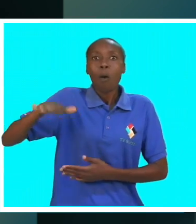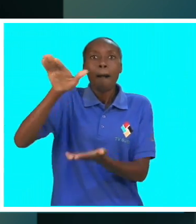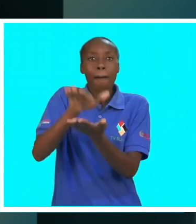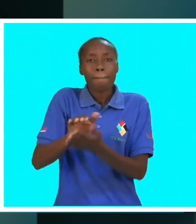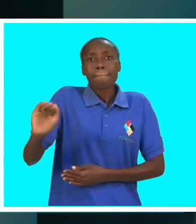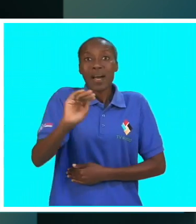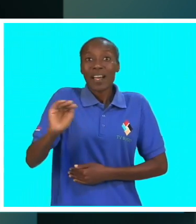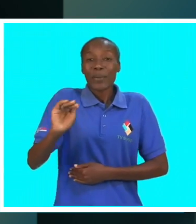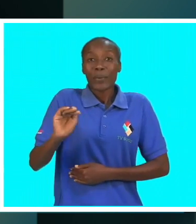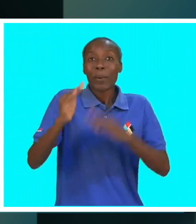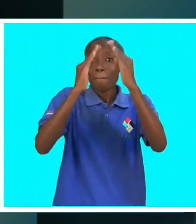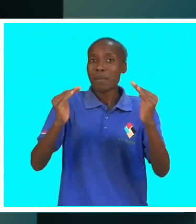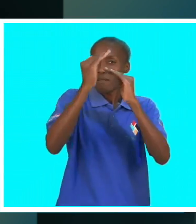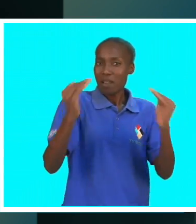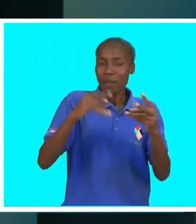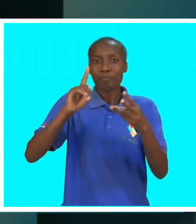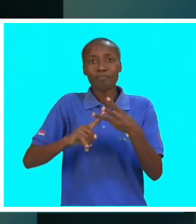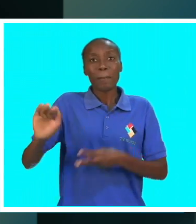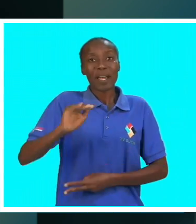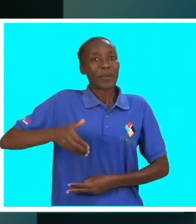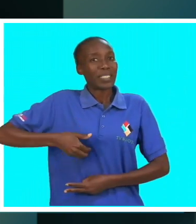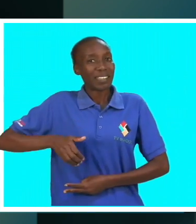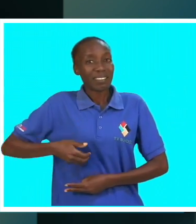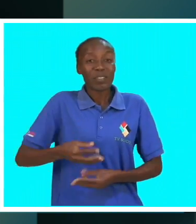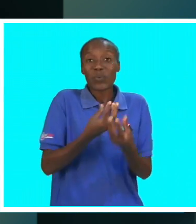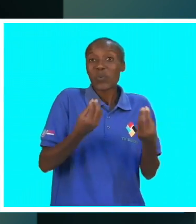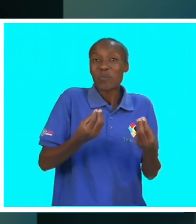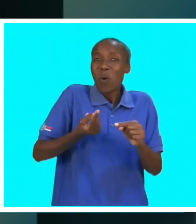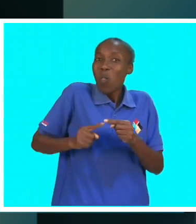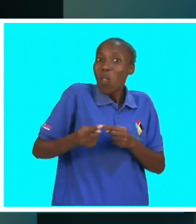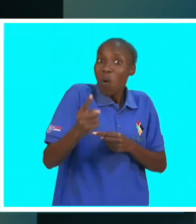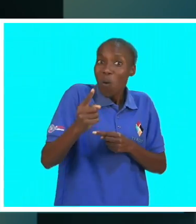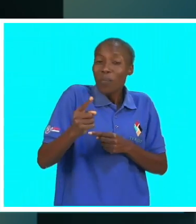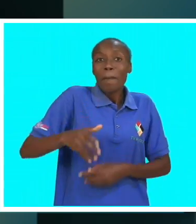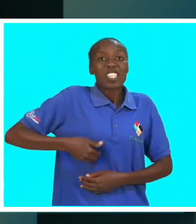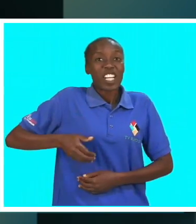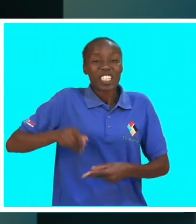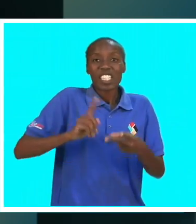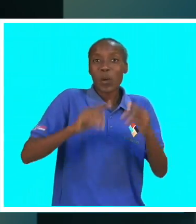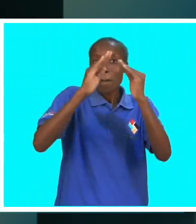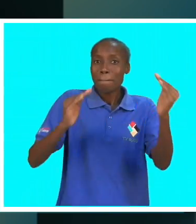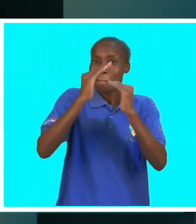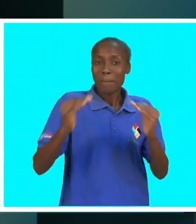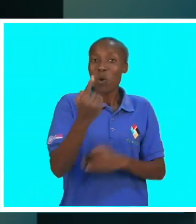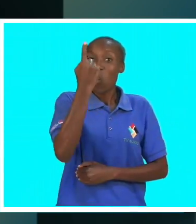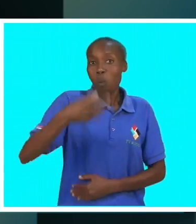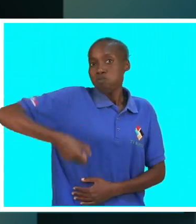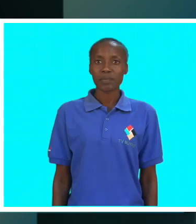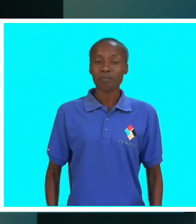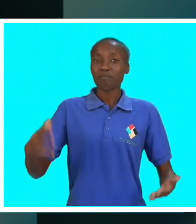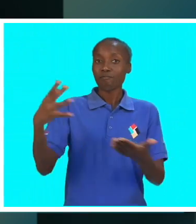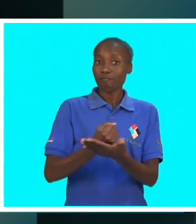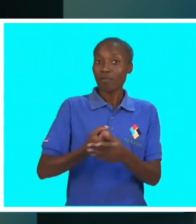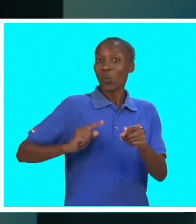mavalane, jardim, não tem como. E mesmo saindo daqui, até jardim, até mavalane, só é um bidon que nós